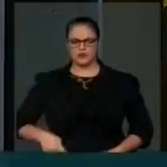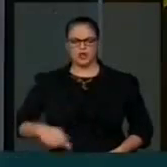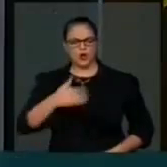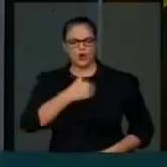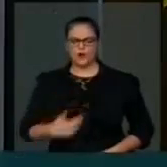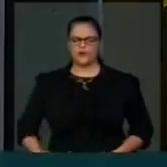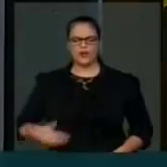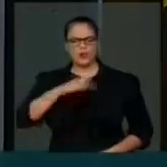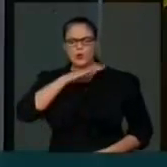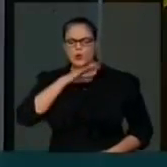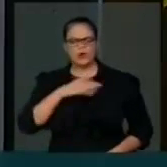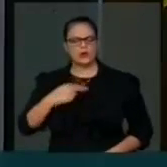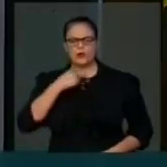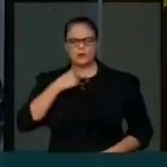não dá para continuar. Impeachment já. Obrigado. Obrigado.